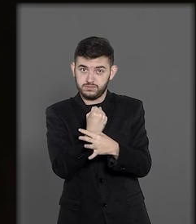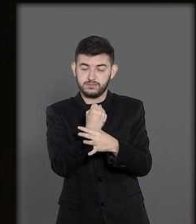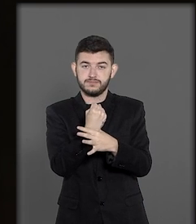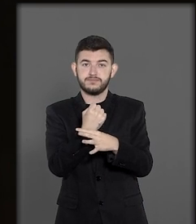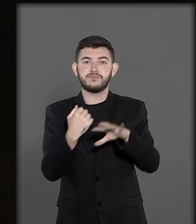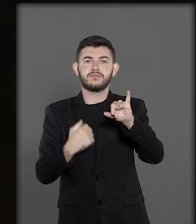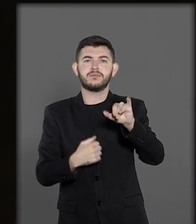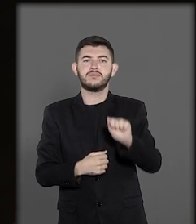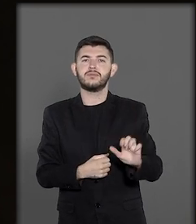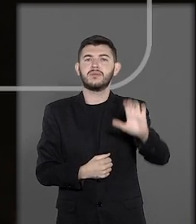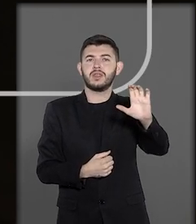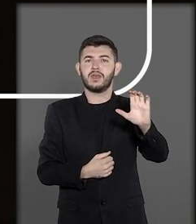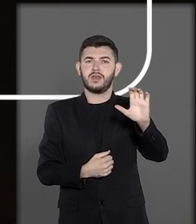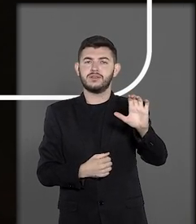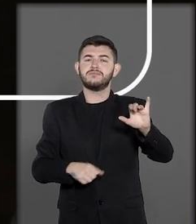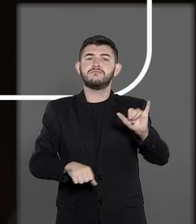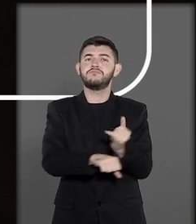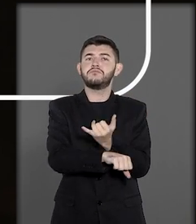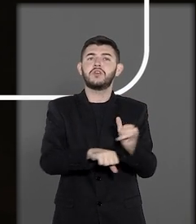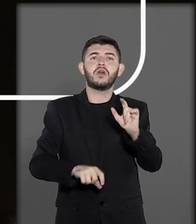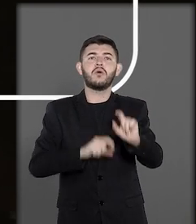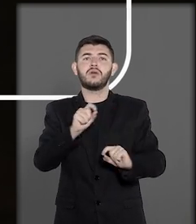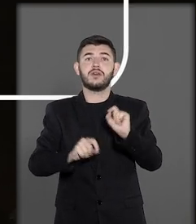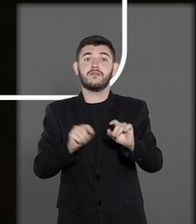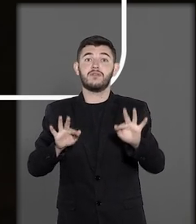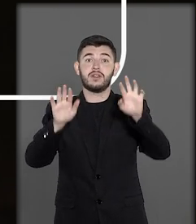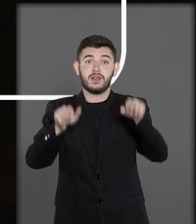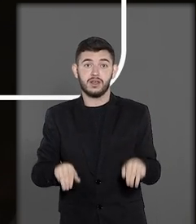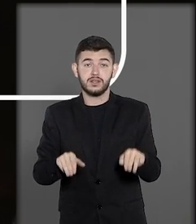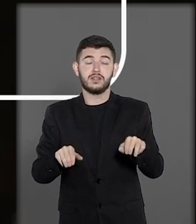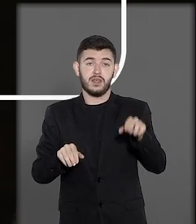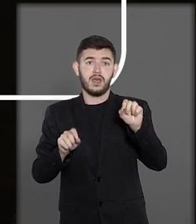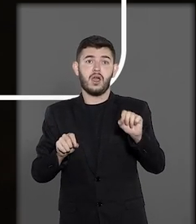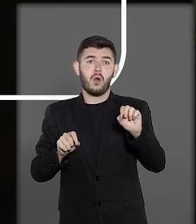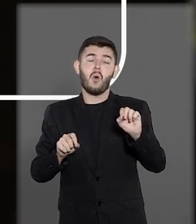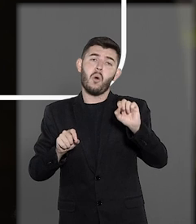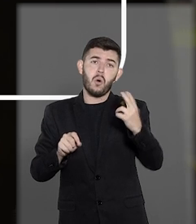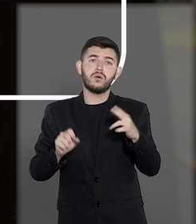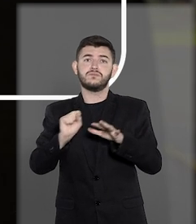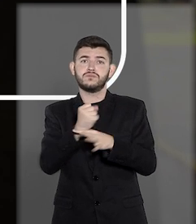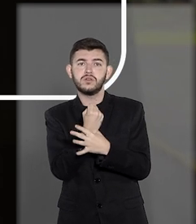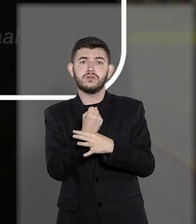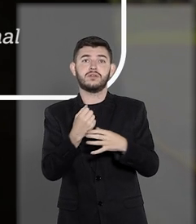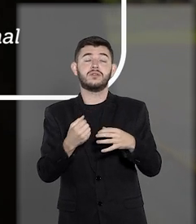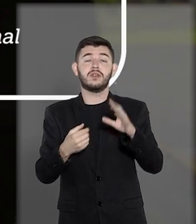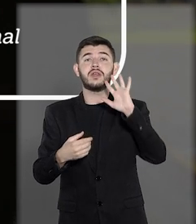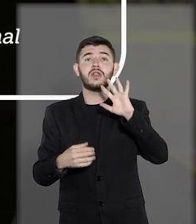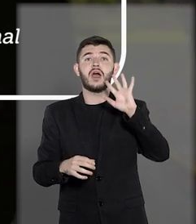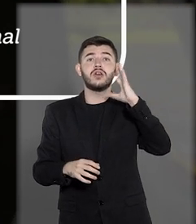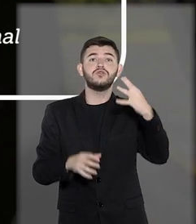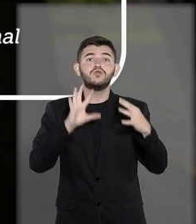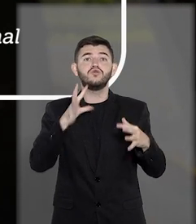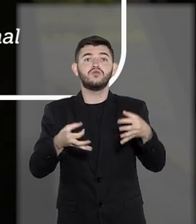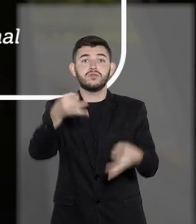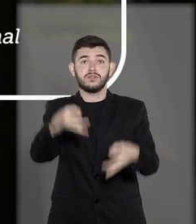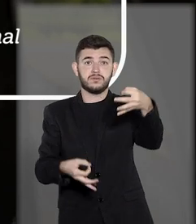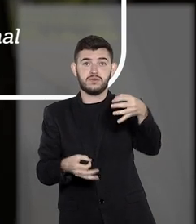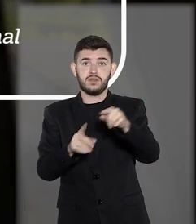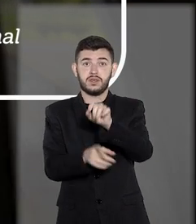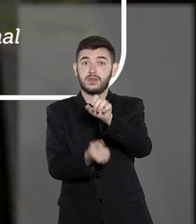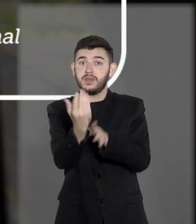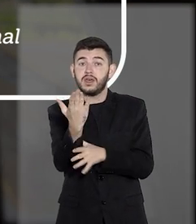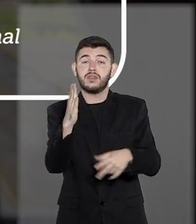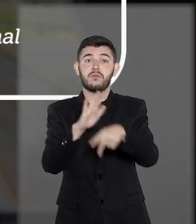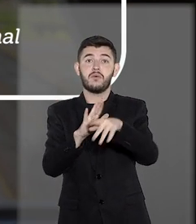A finalidade do IAC é a estabilização, preventiva ou não, da jurisprudência e a formação de precedente de